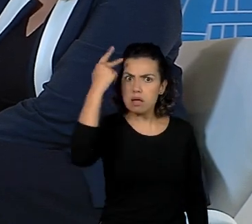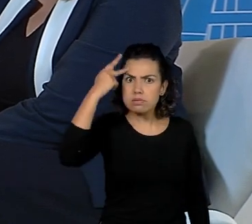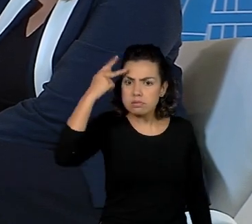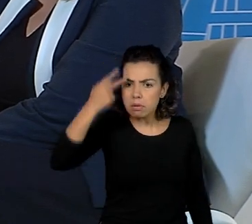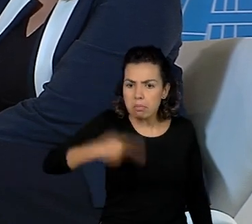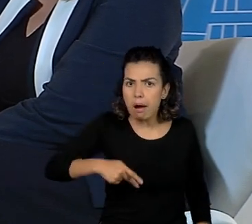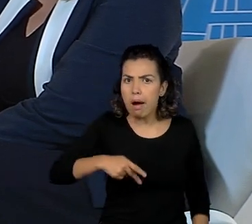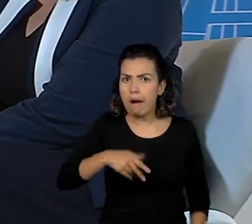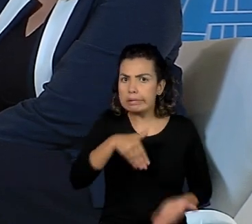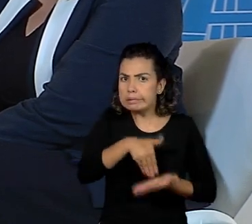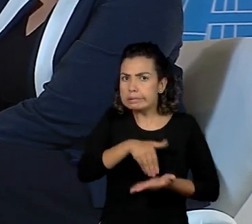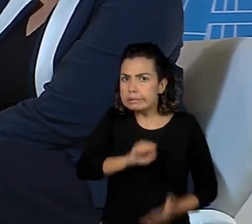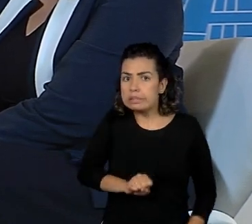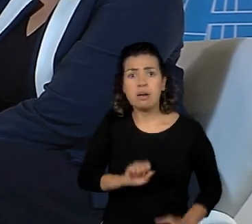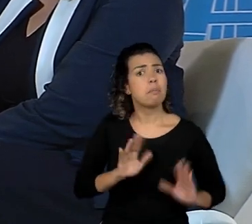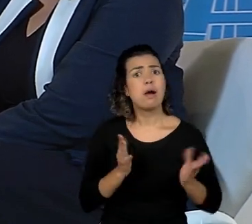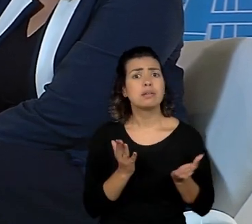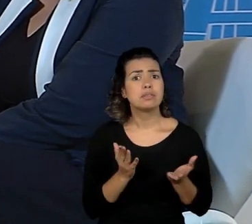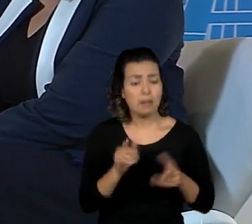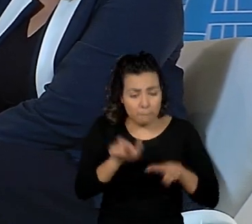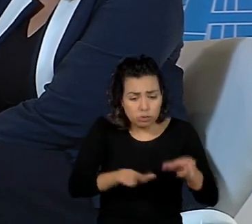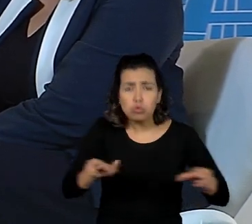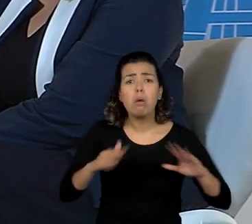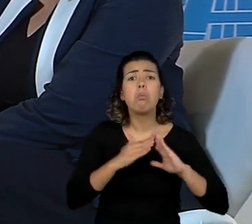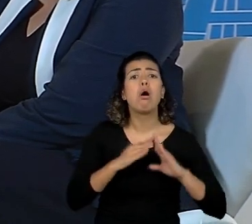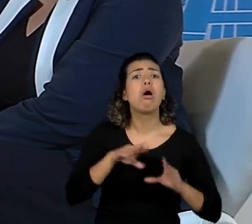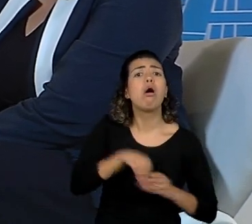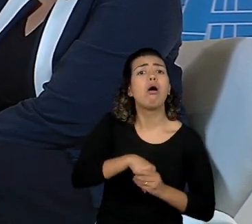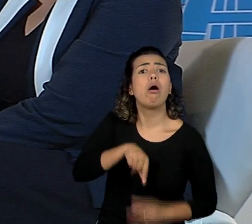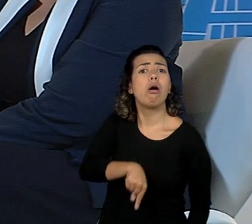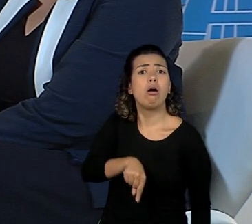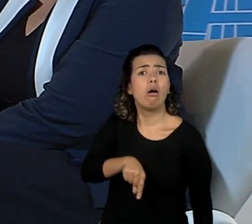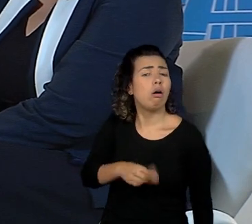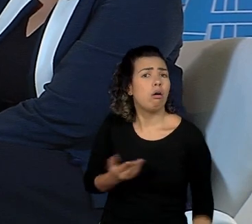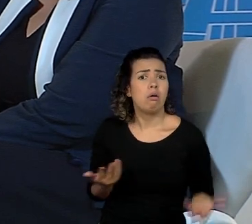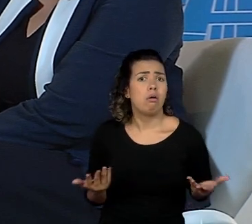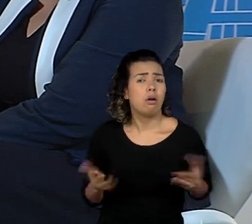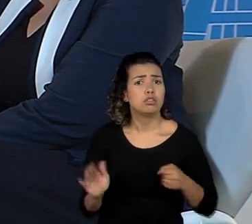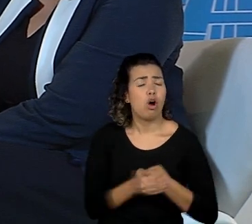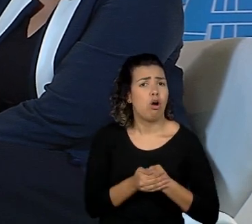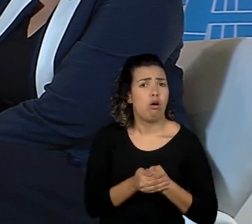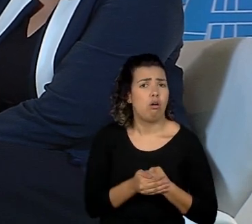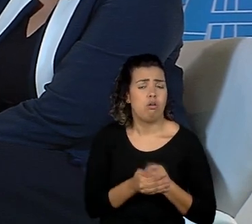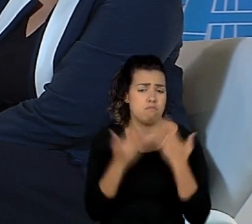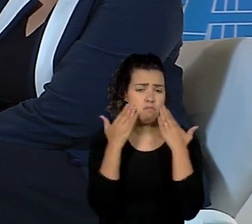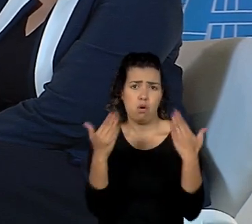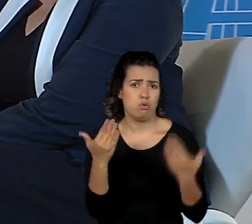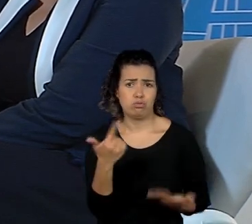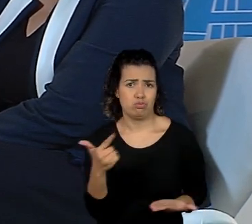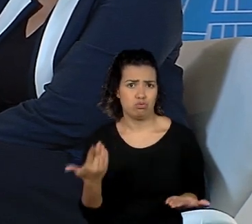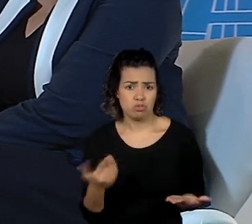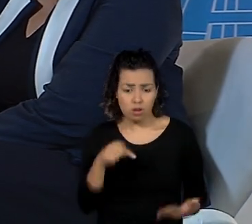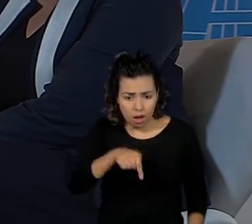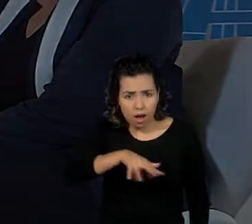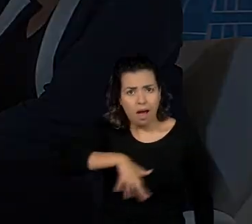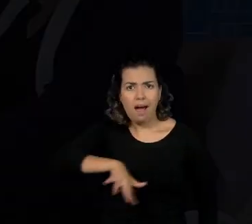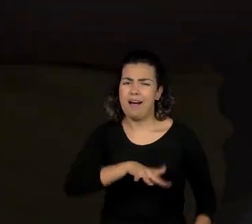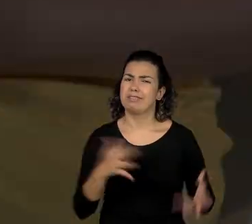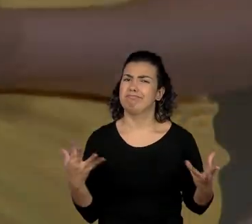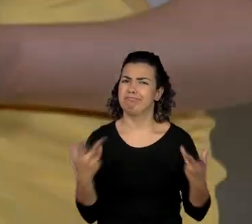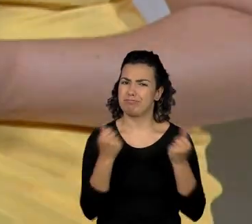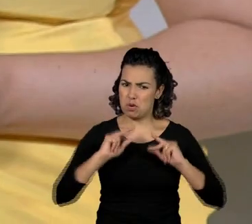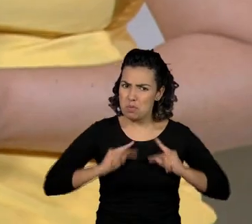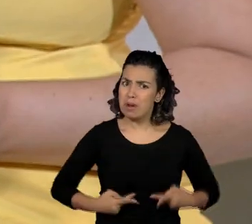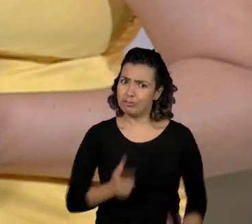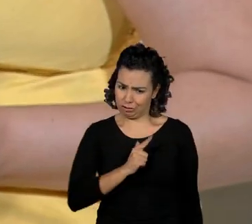mas pouco se fala sobre as pessoas de Parelheiros. E nós temos uma riqueza humana muito grande em Parelheiros, isso não pode ser esquecido.